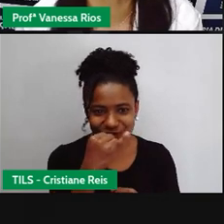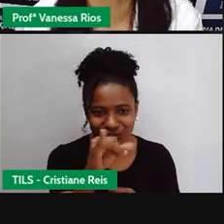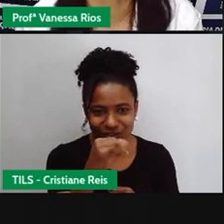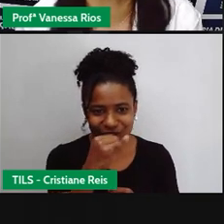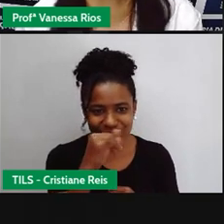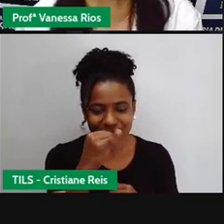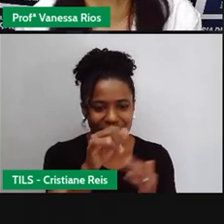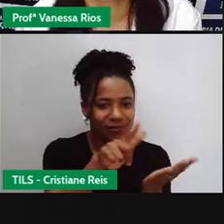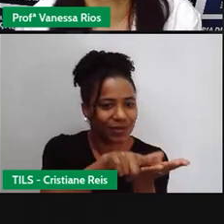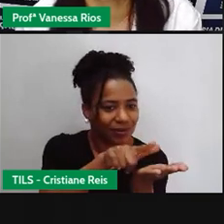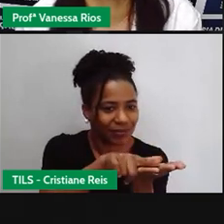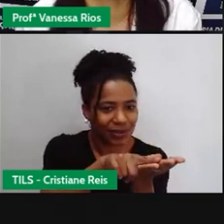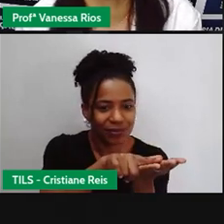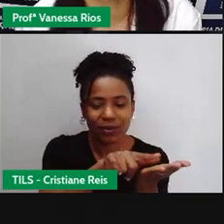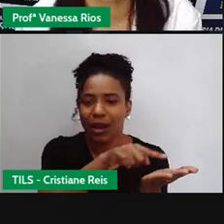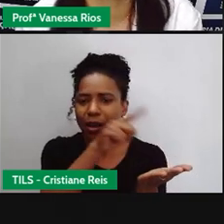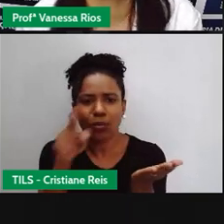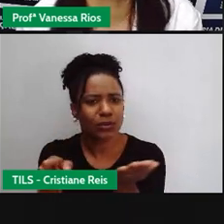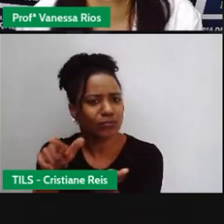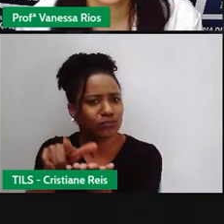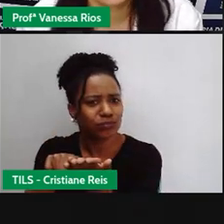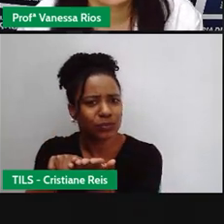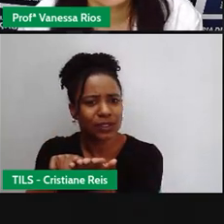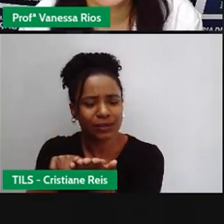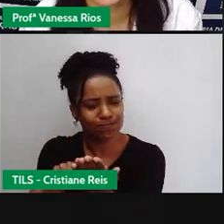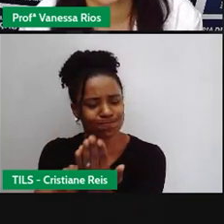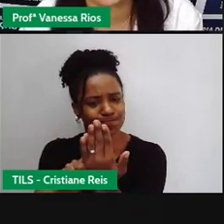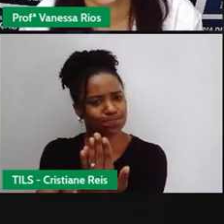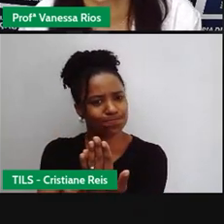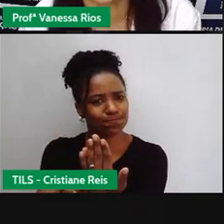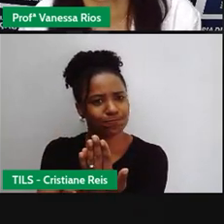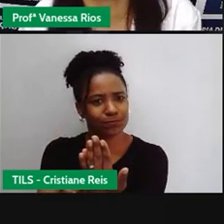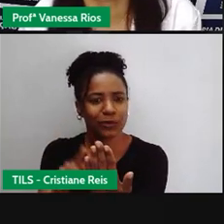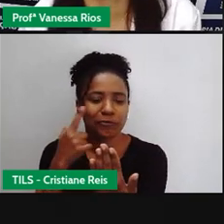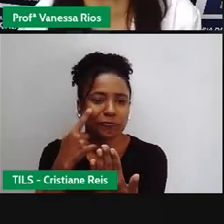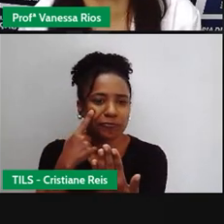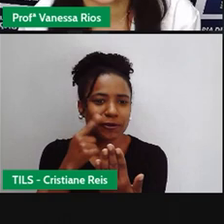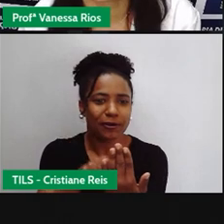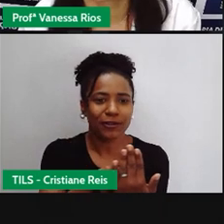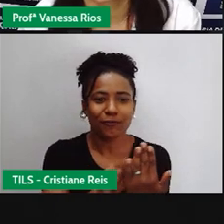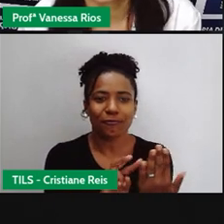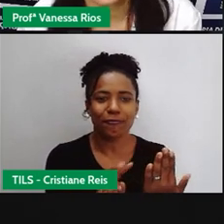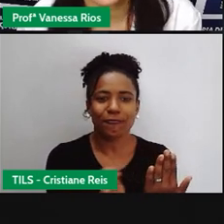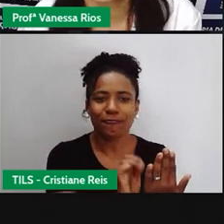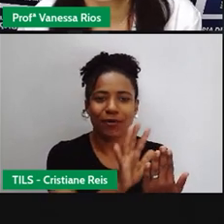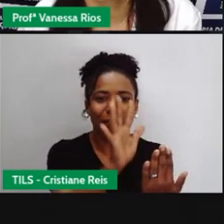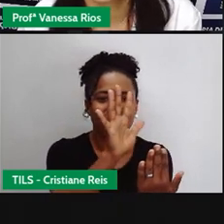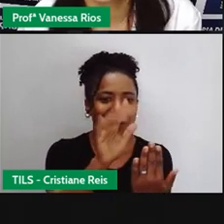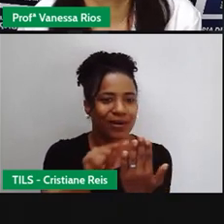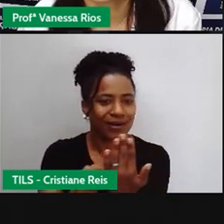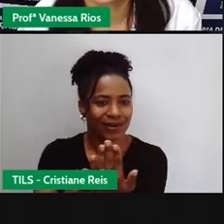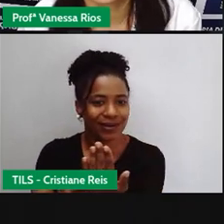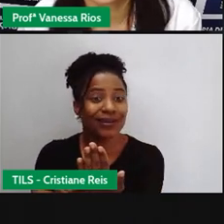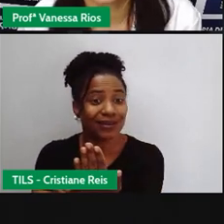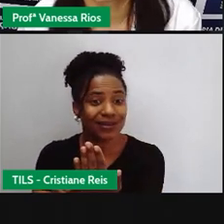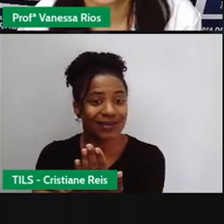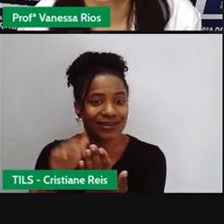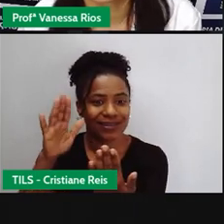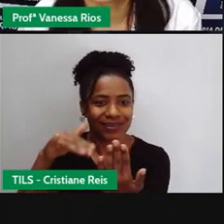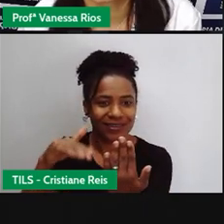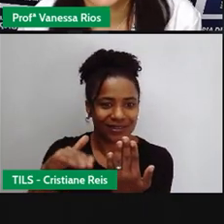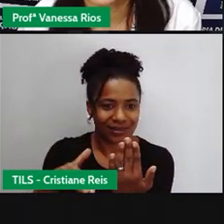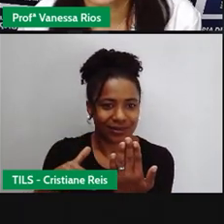redução da conta quando se fala no consumo, quando se fala no valor a pagar. As contas de luz, elas